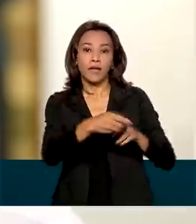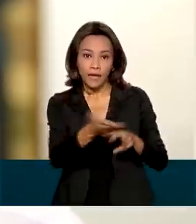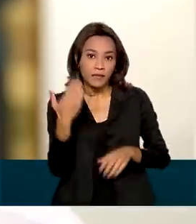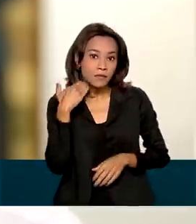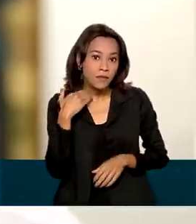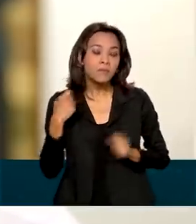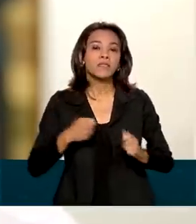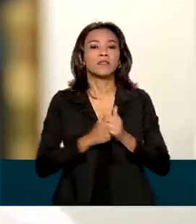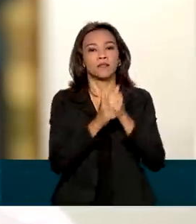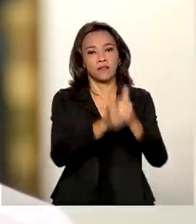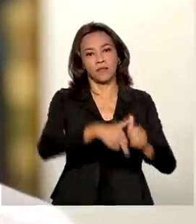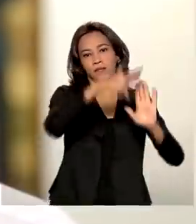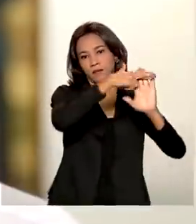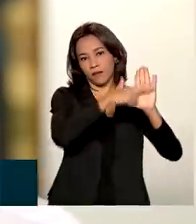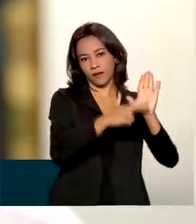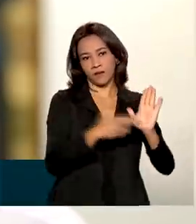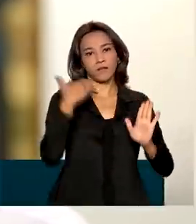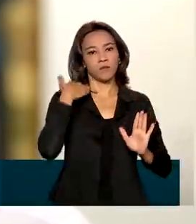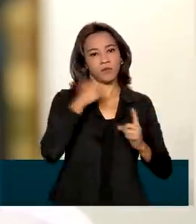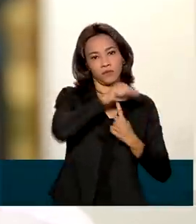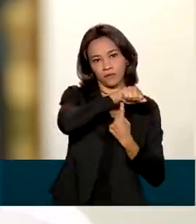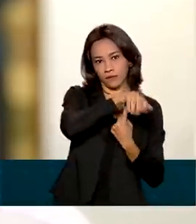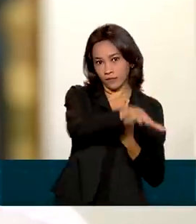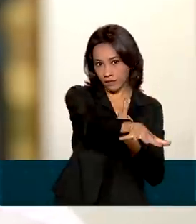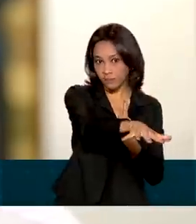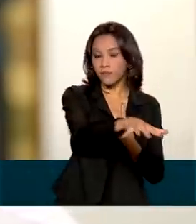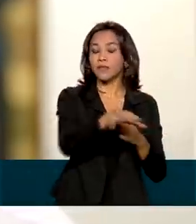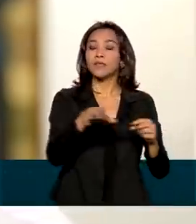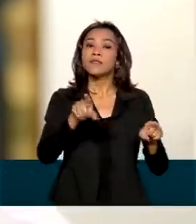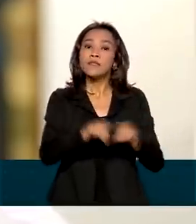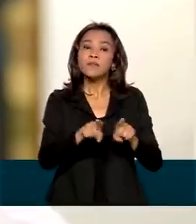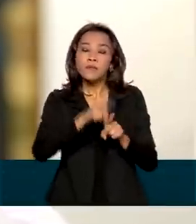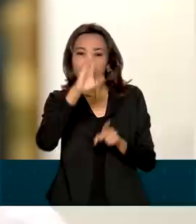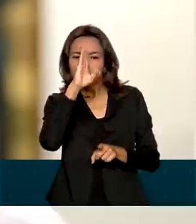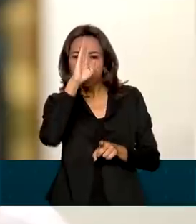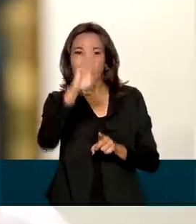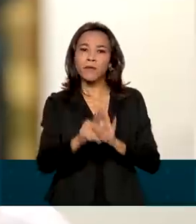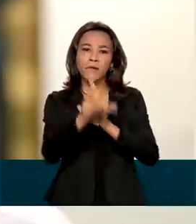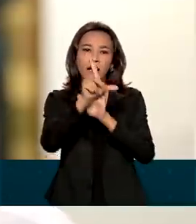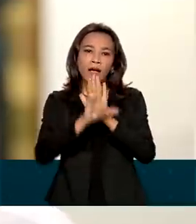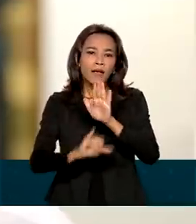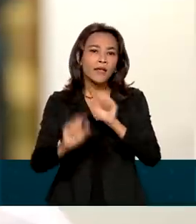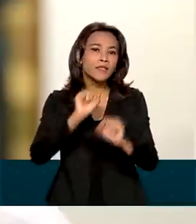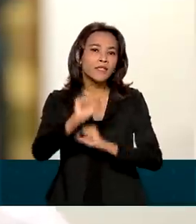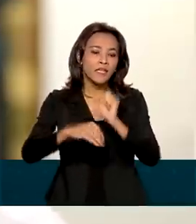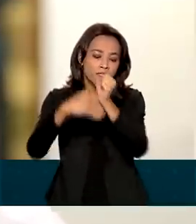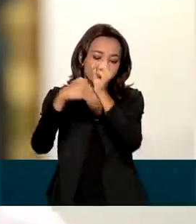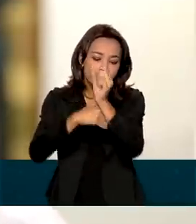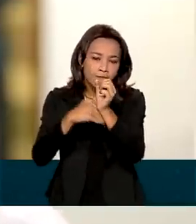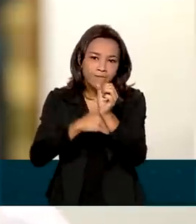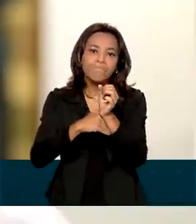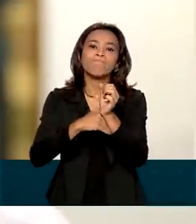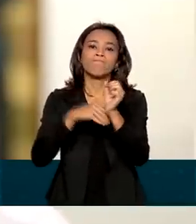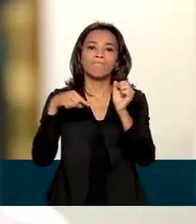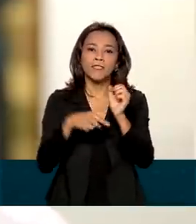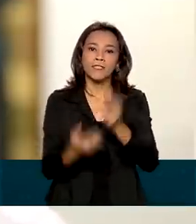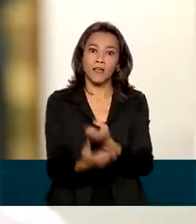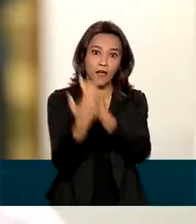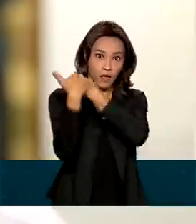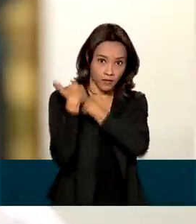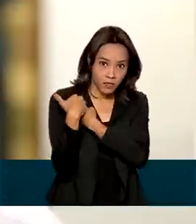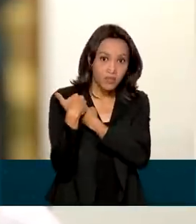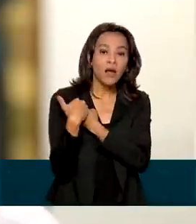regem o sistema financeiro nacional, inclusive a lei de sigilo bancário, e são responsáveis pela